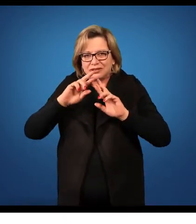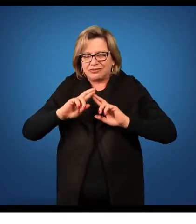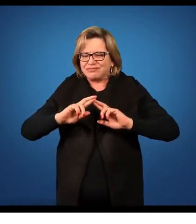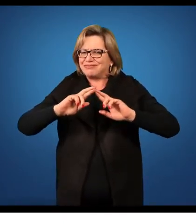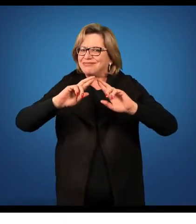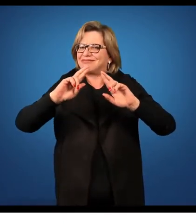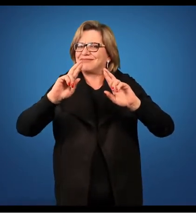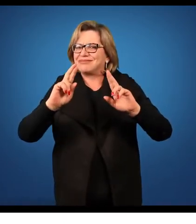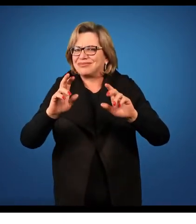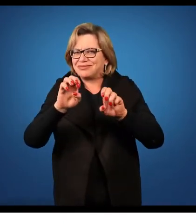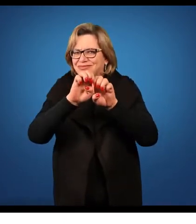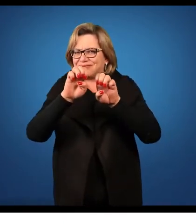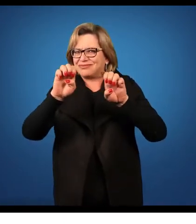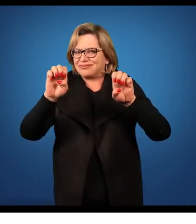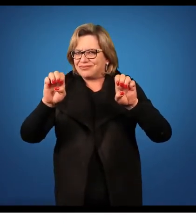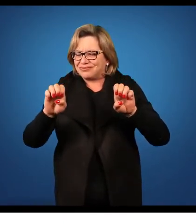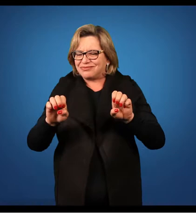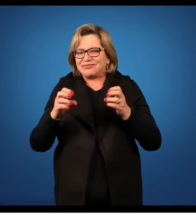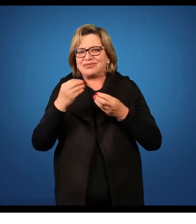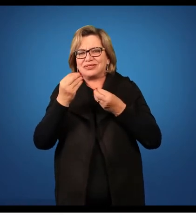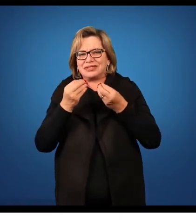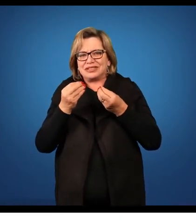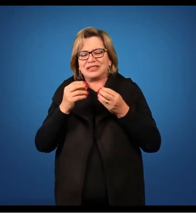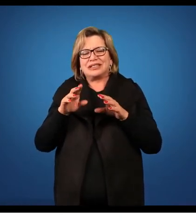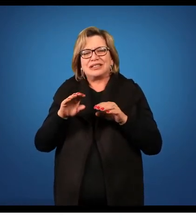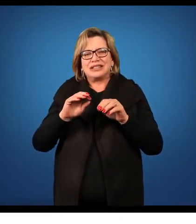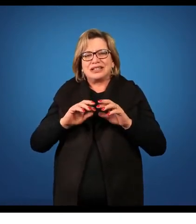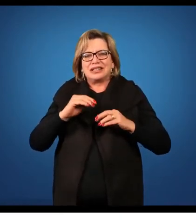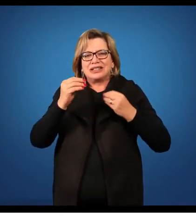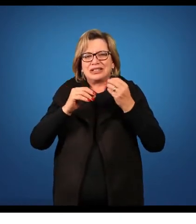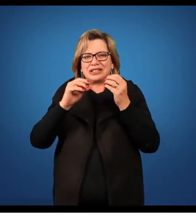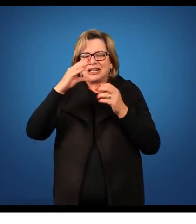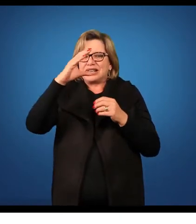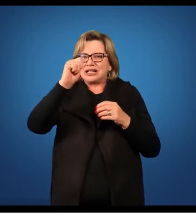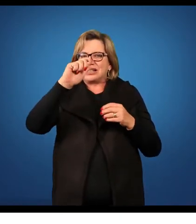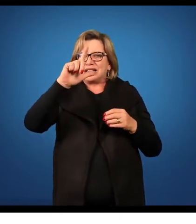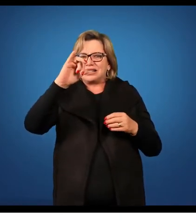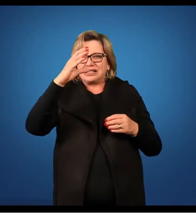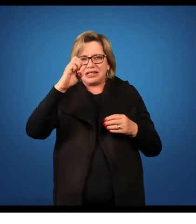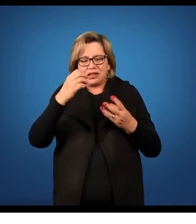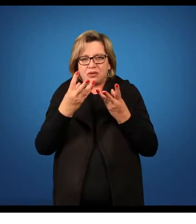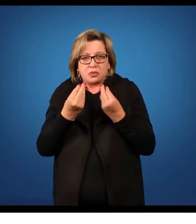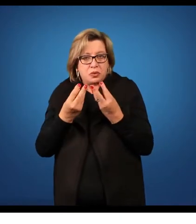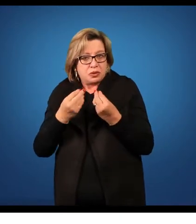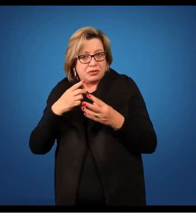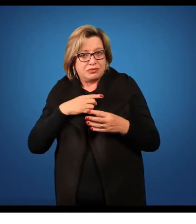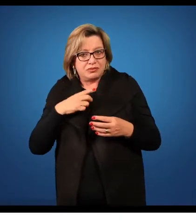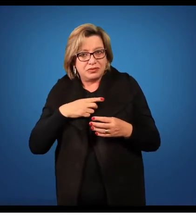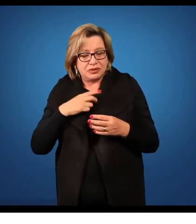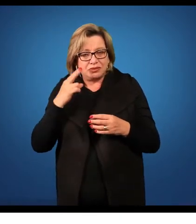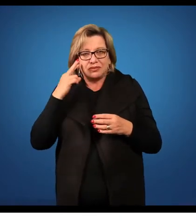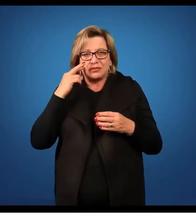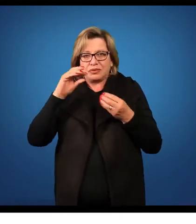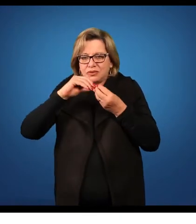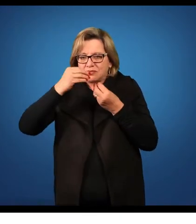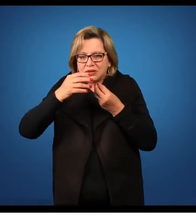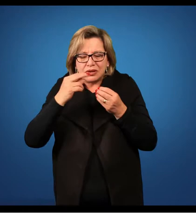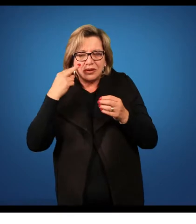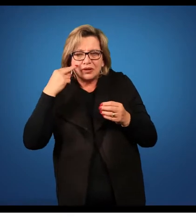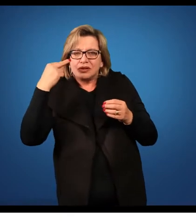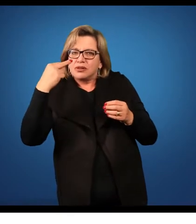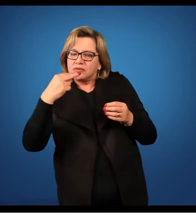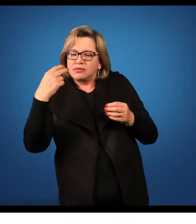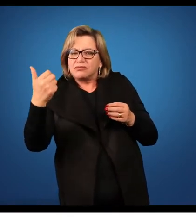morfológica, estrutural entre cálice e corola. Esse cálice é muito numeroso. Aqui nós destacamos algumas partes da flor para melhor